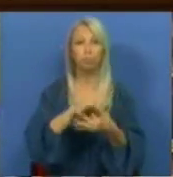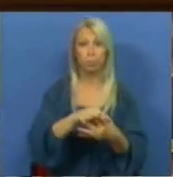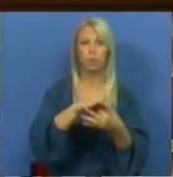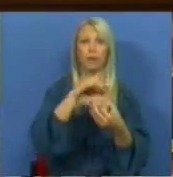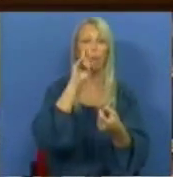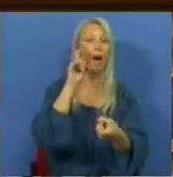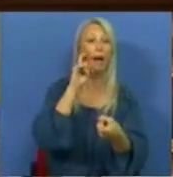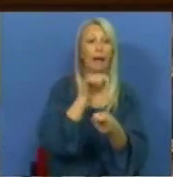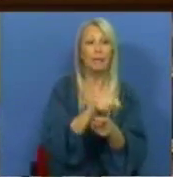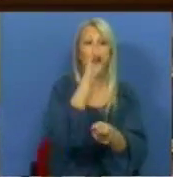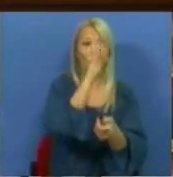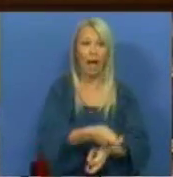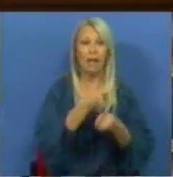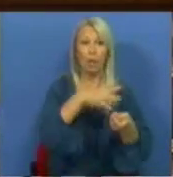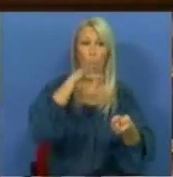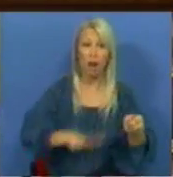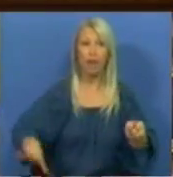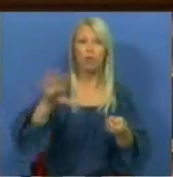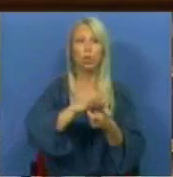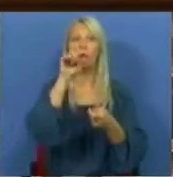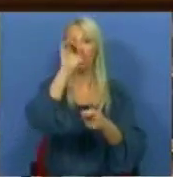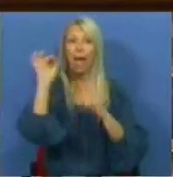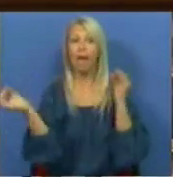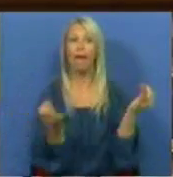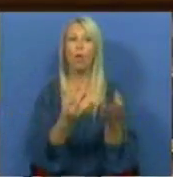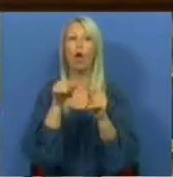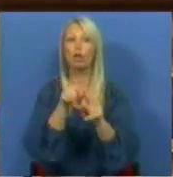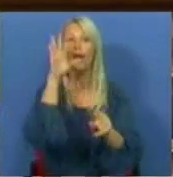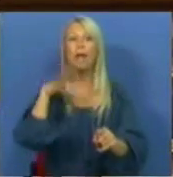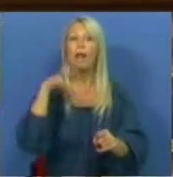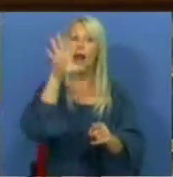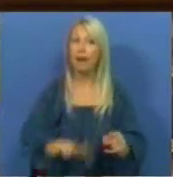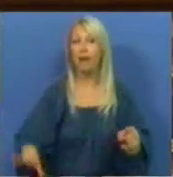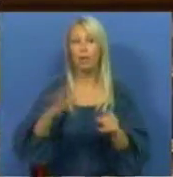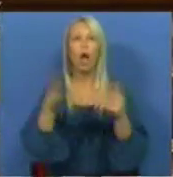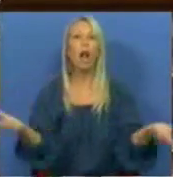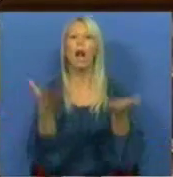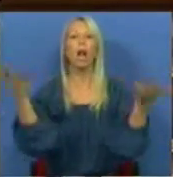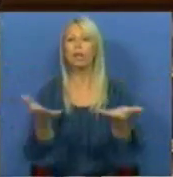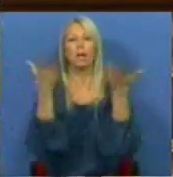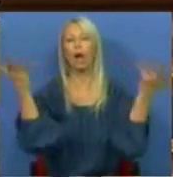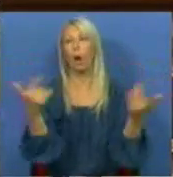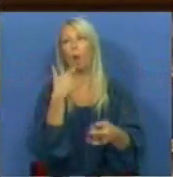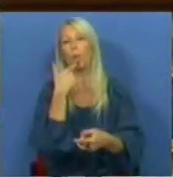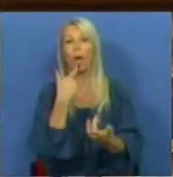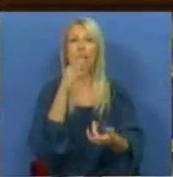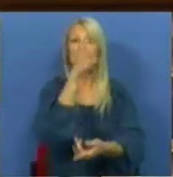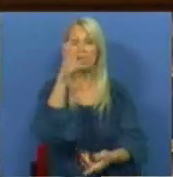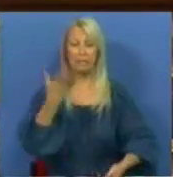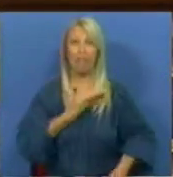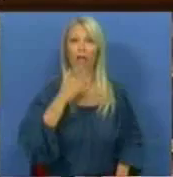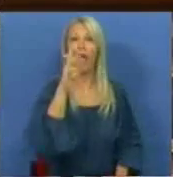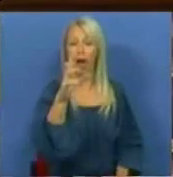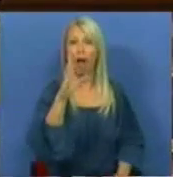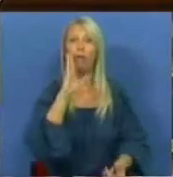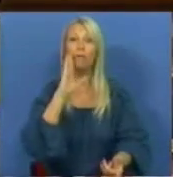Nacional e à Reserva Ecológica Nacional. A ligeireza é tanta que as CCDRs têm apenas 15 dias para se